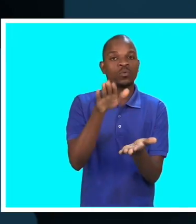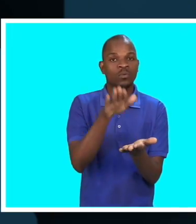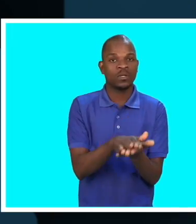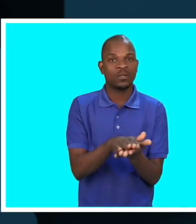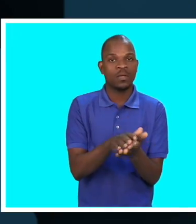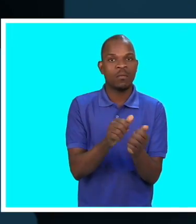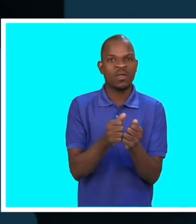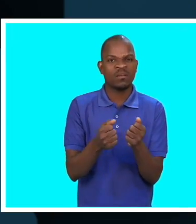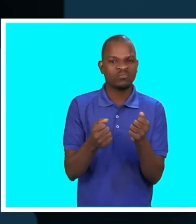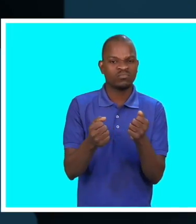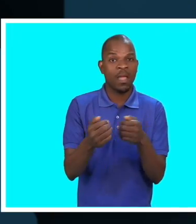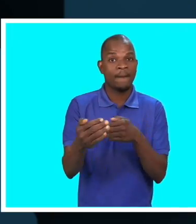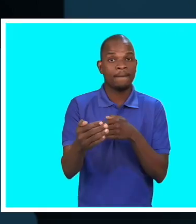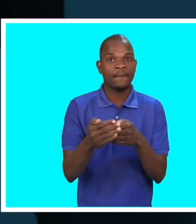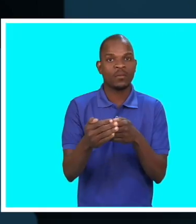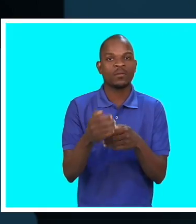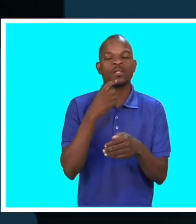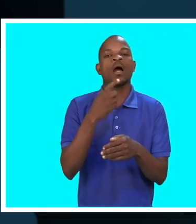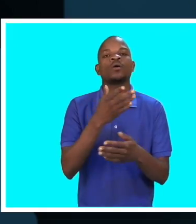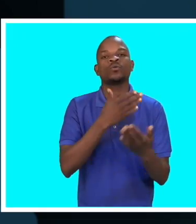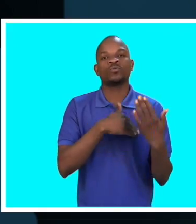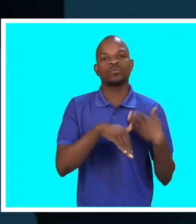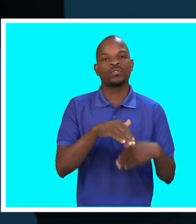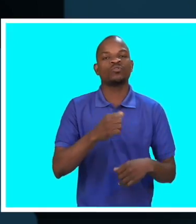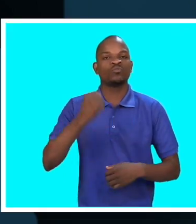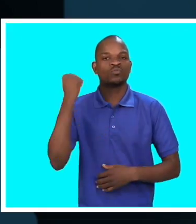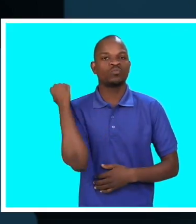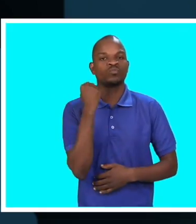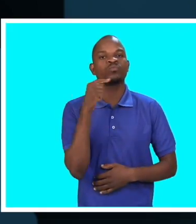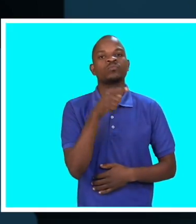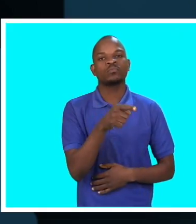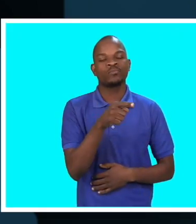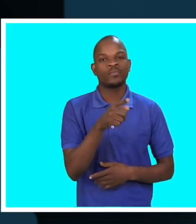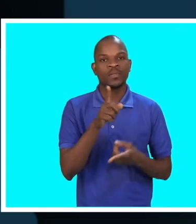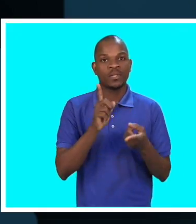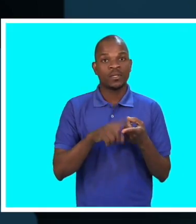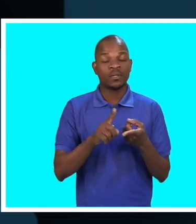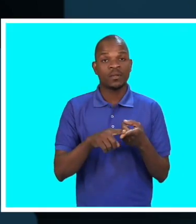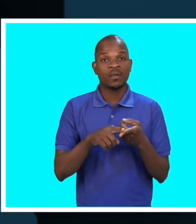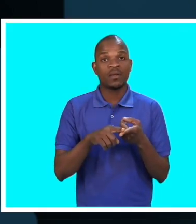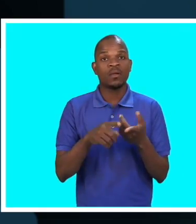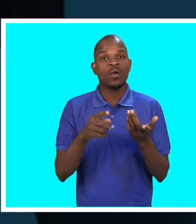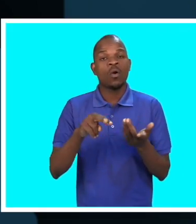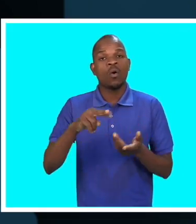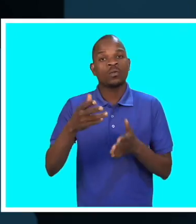ponto. Então, quando viram que estavam próximos, anunciaram um assalto. O